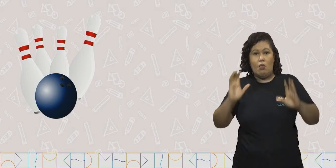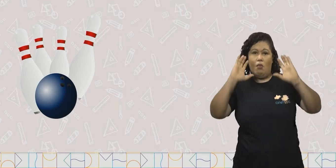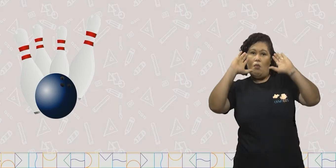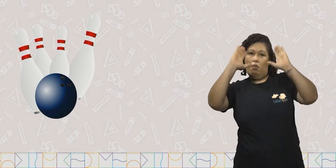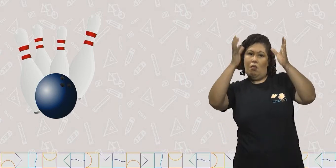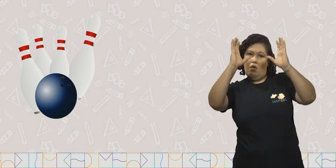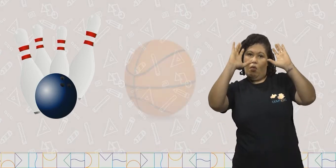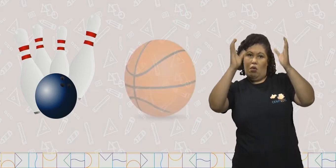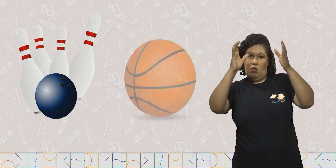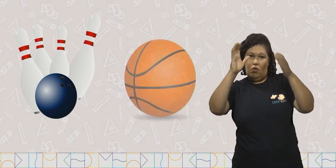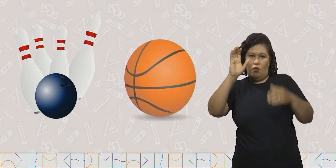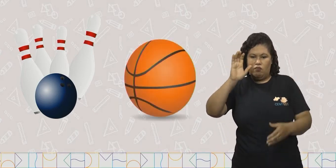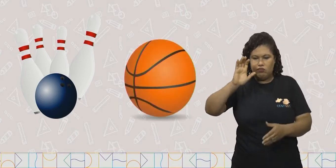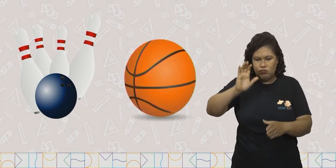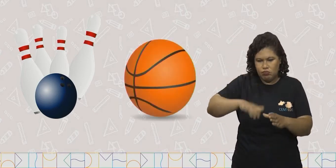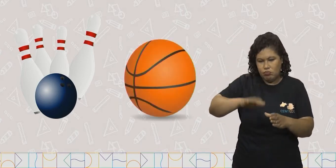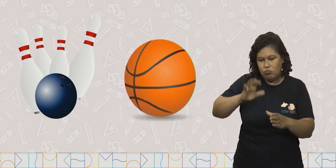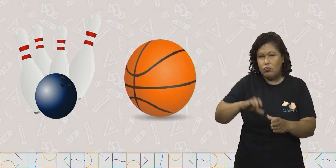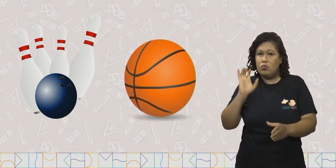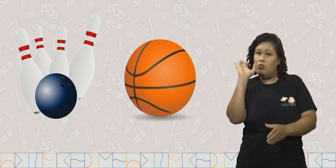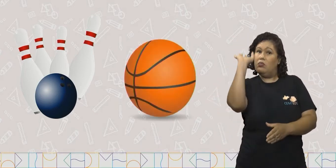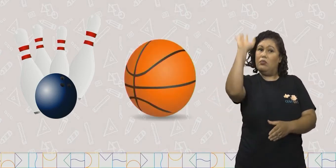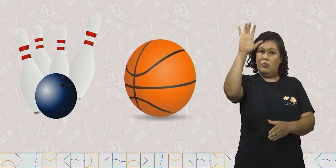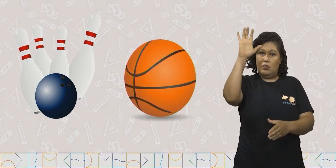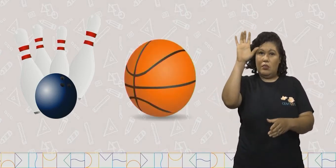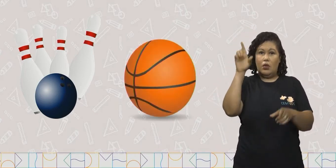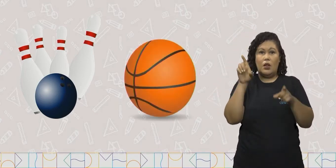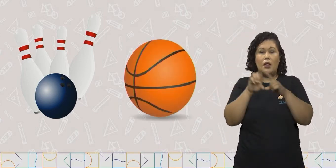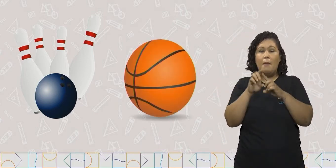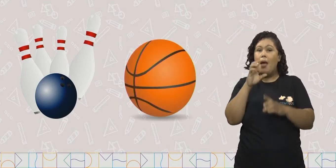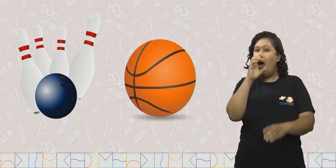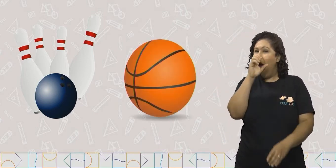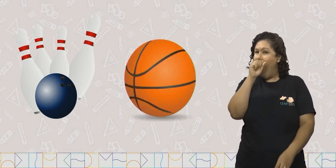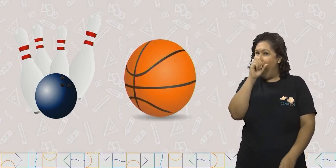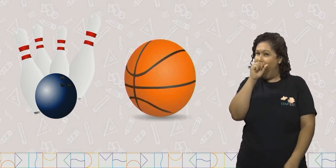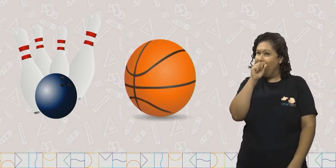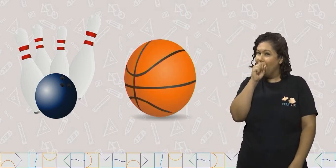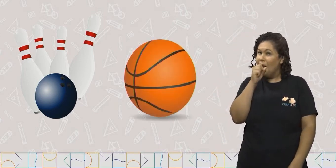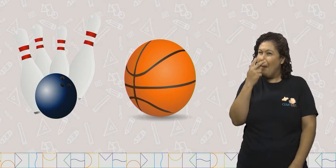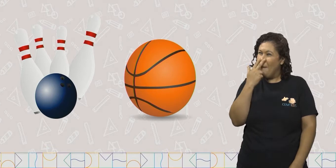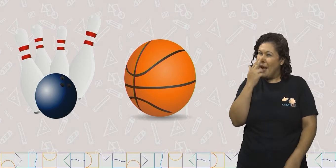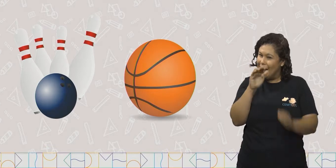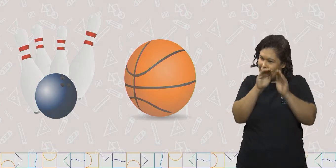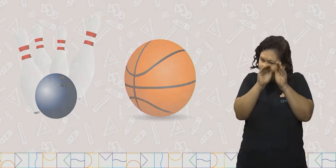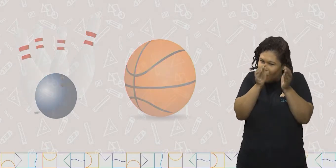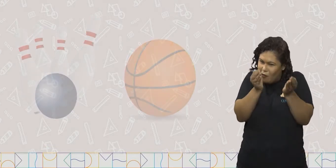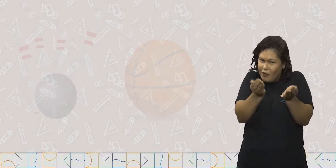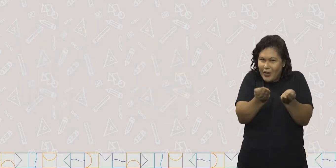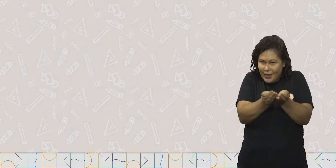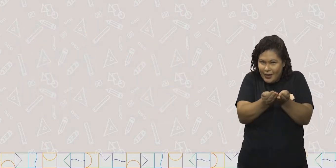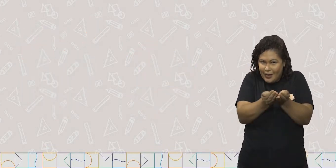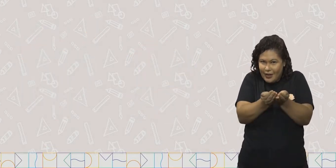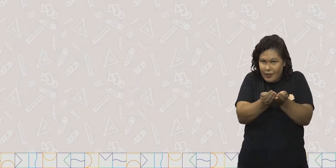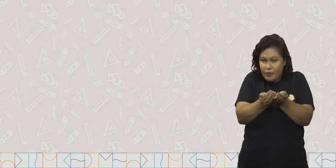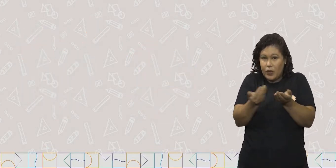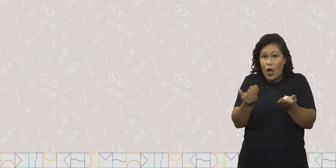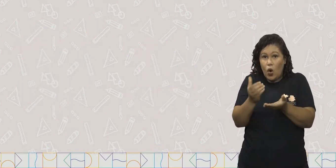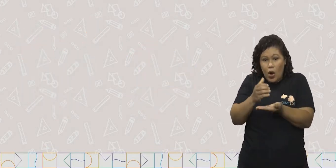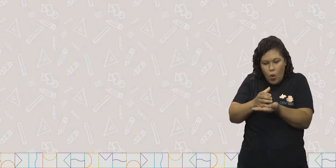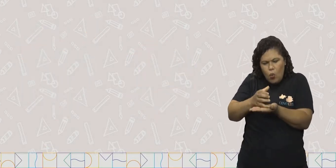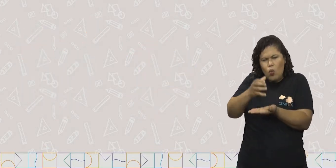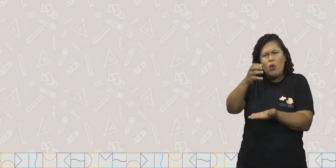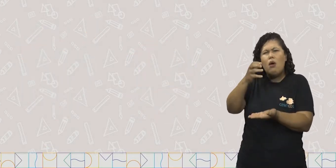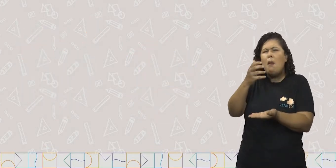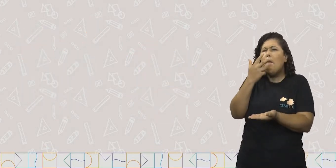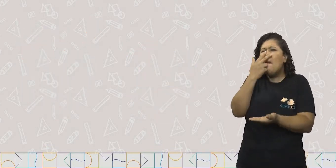bola de vôlei, uma bola de basquete ou até mesmo com uma laranja. O cilindro